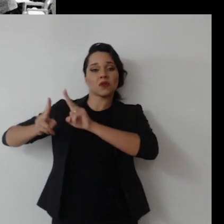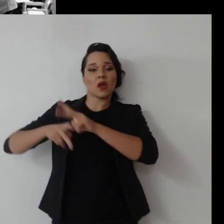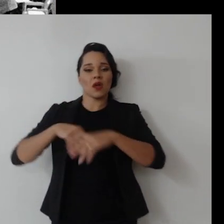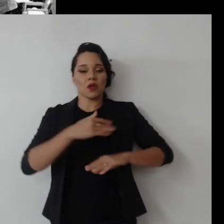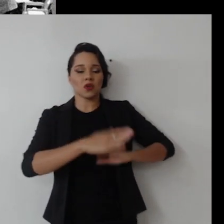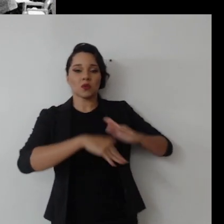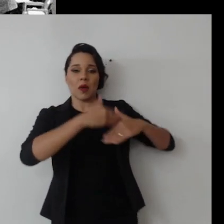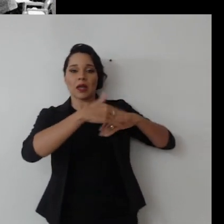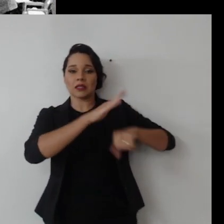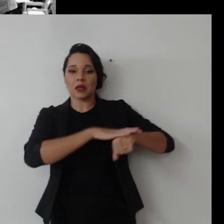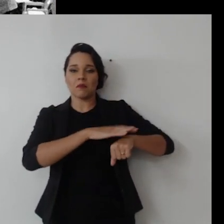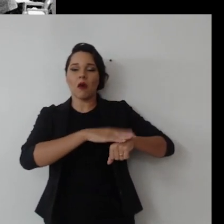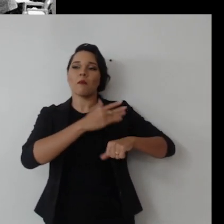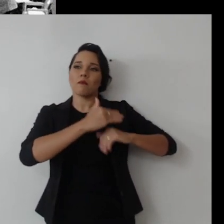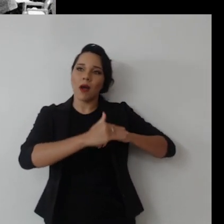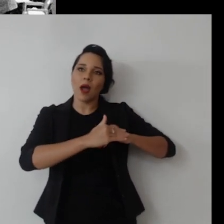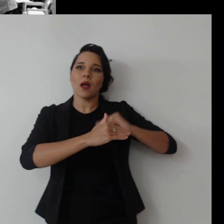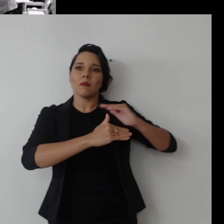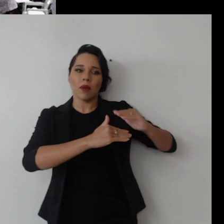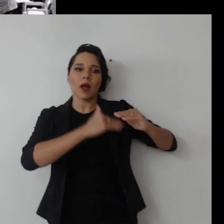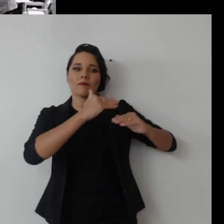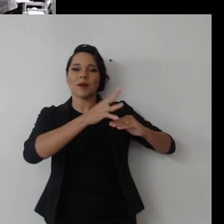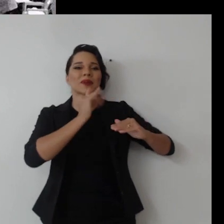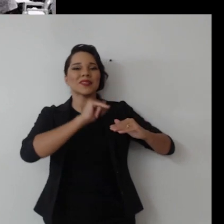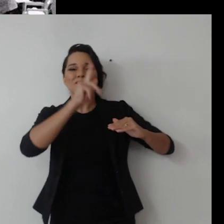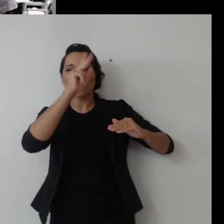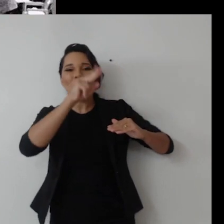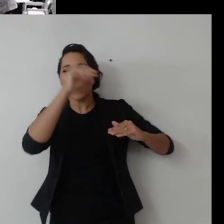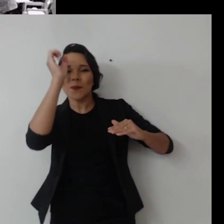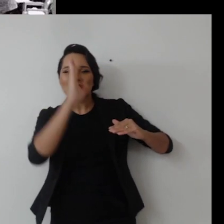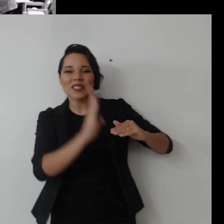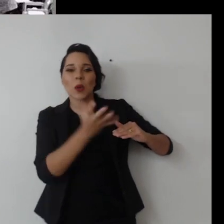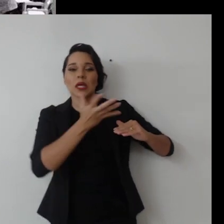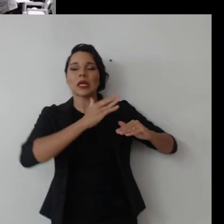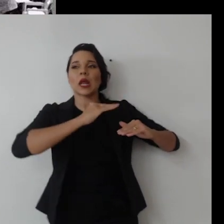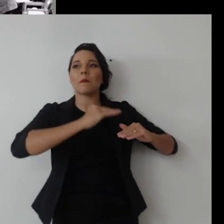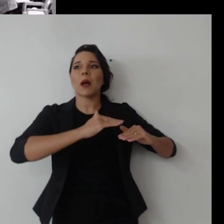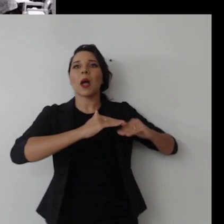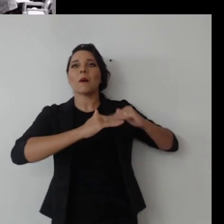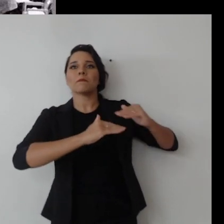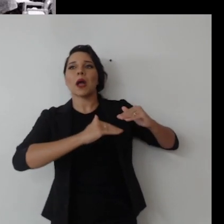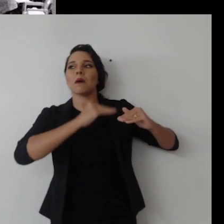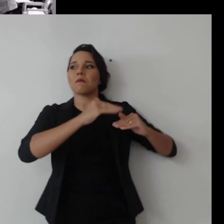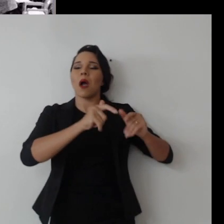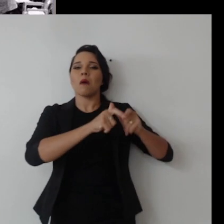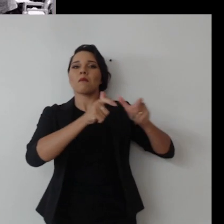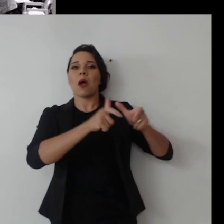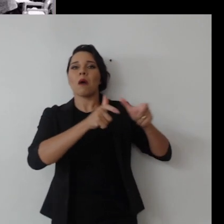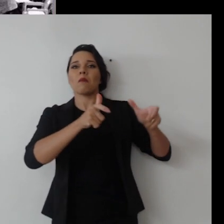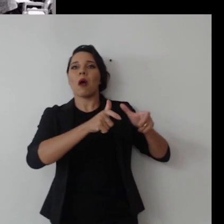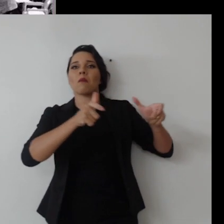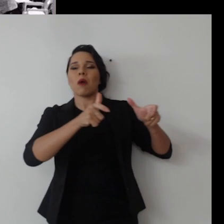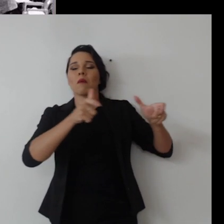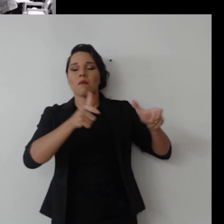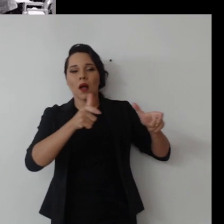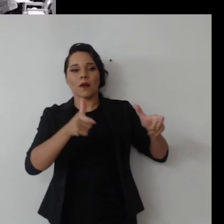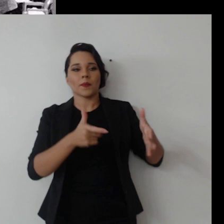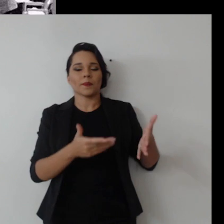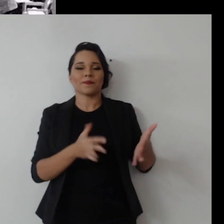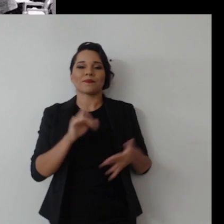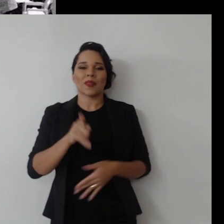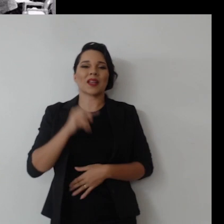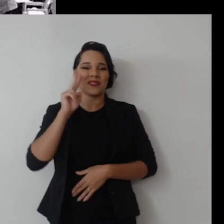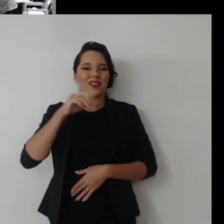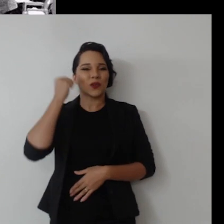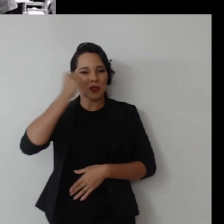e os países de desenvolvimento naquela época, como eu disse, Brasil queria crescer a qualquer custo. eu lembro